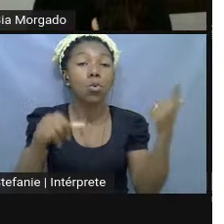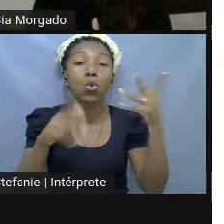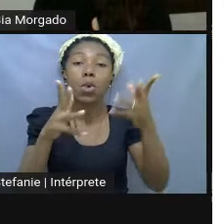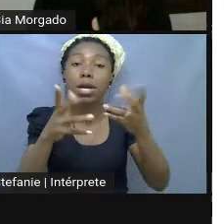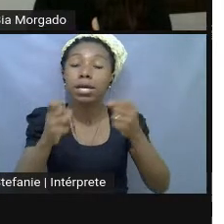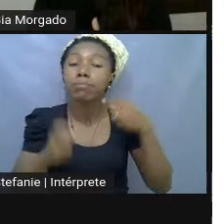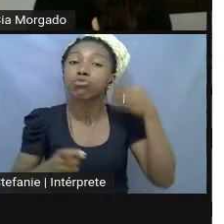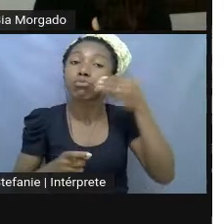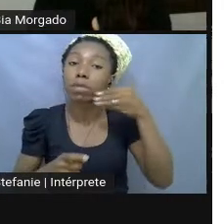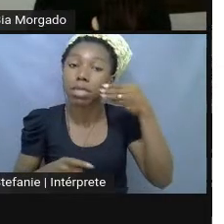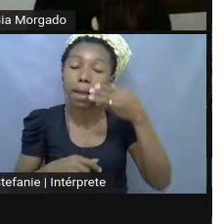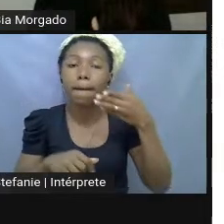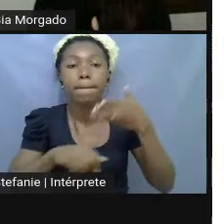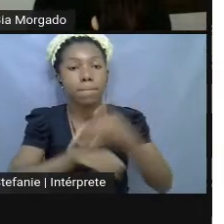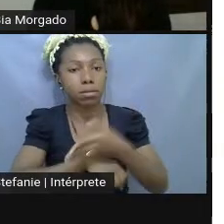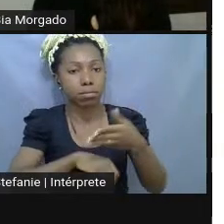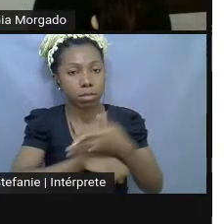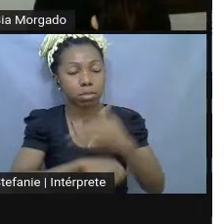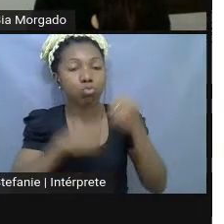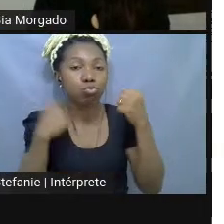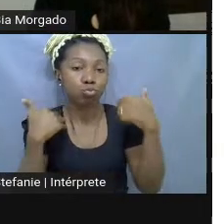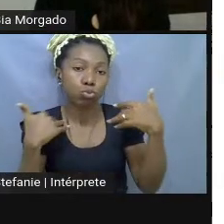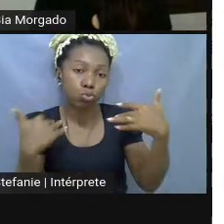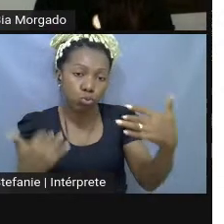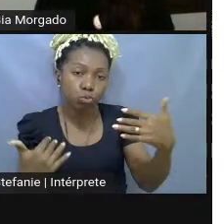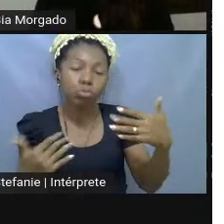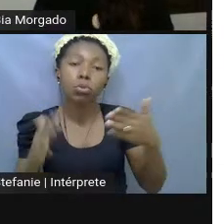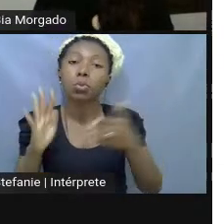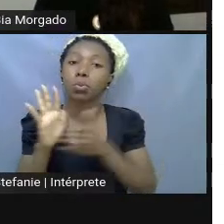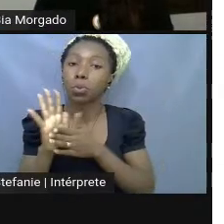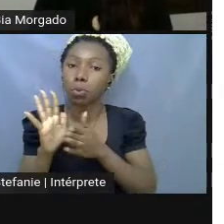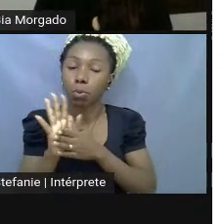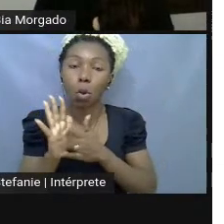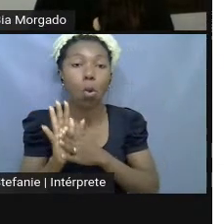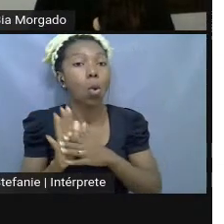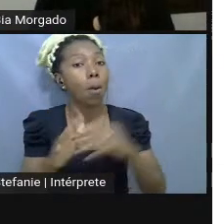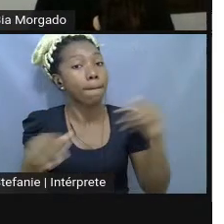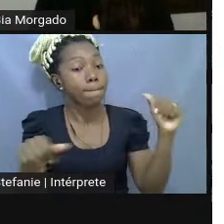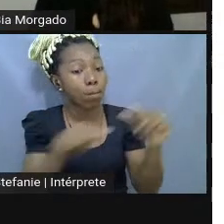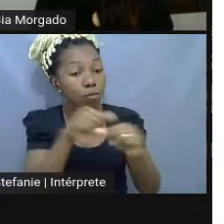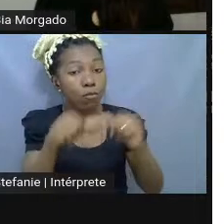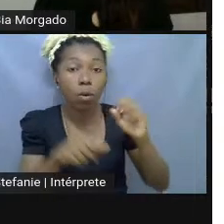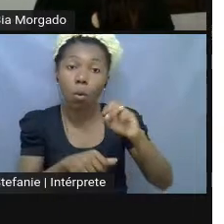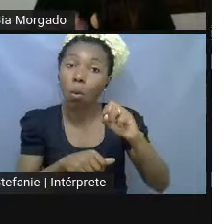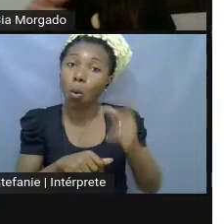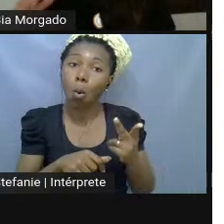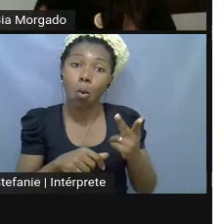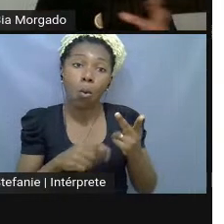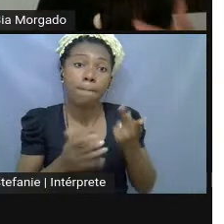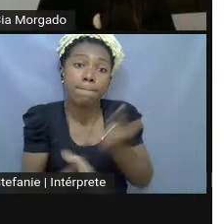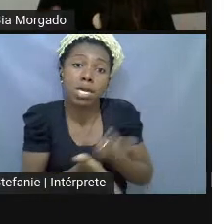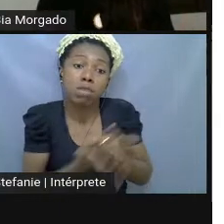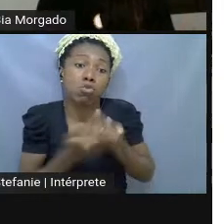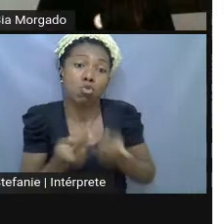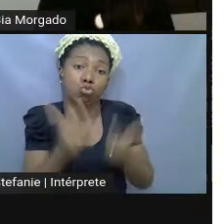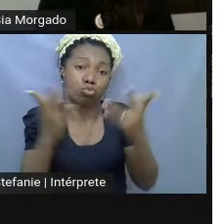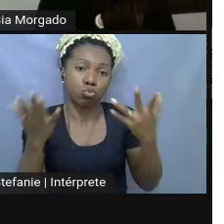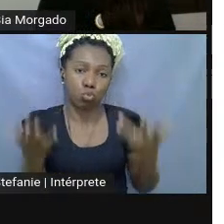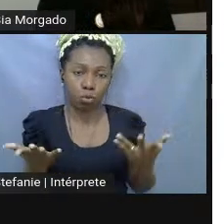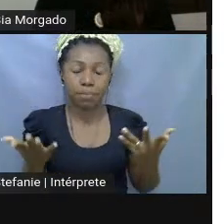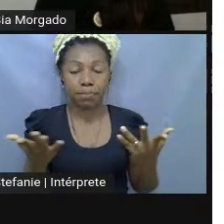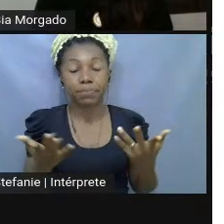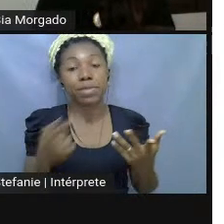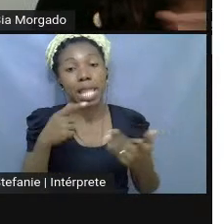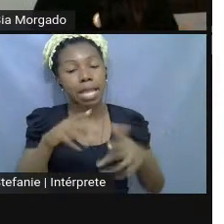de participação do público que ele estava propondo. Ou modifica ou continua na mesma. Então, apesar dele falar com bastante